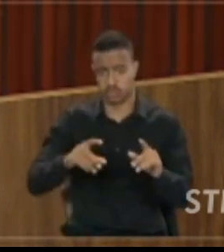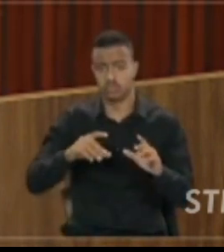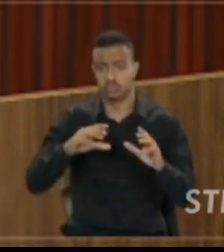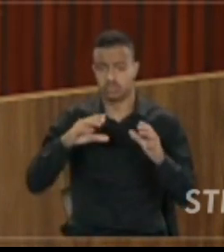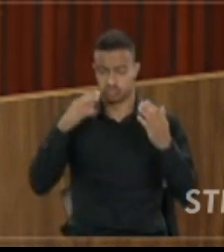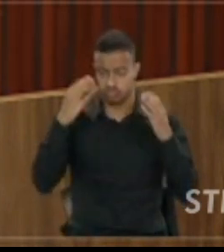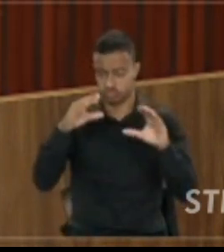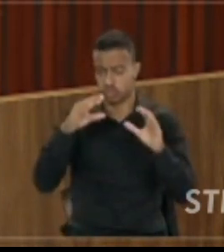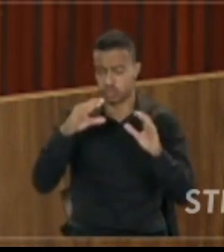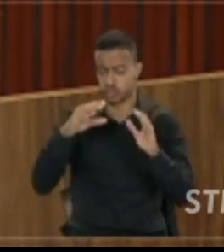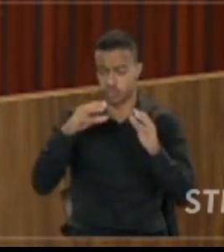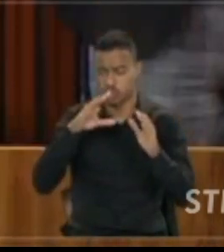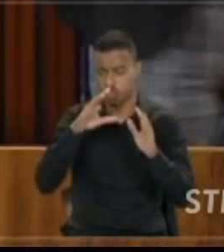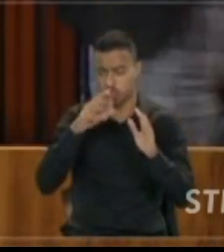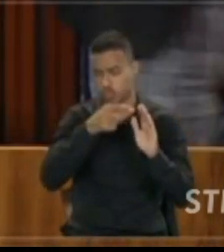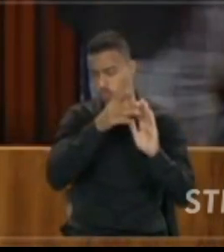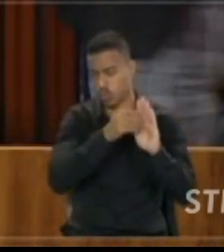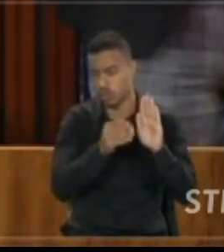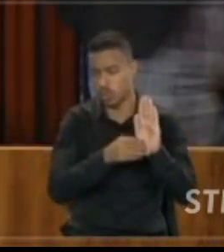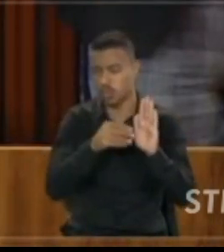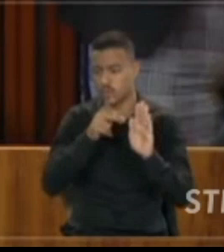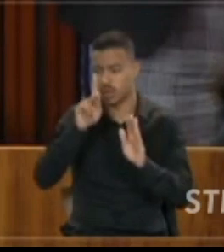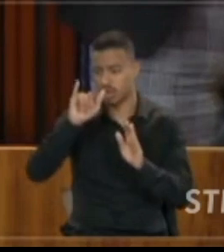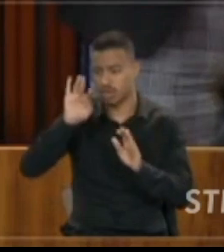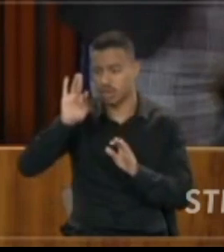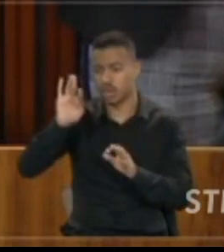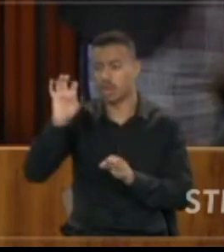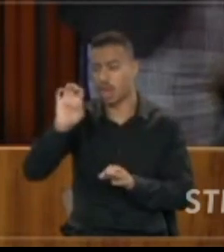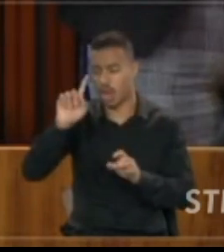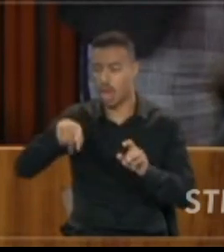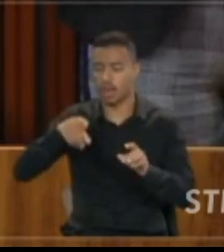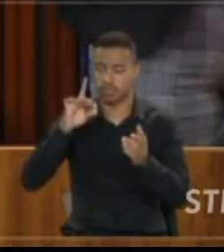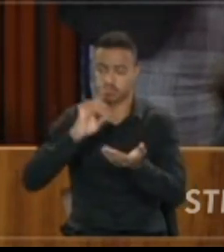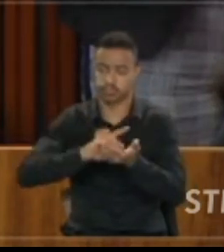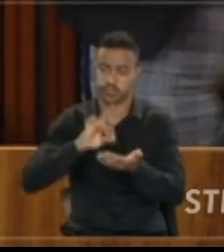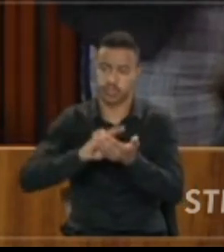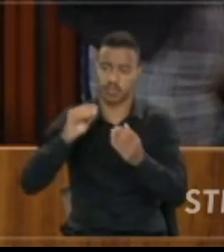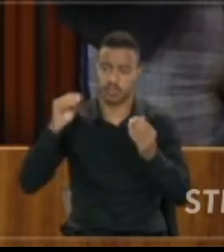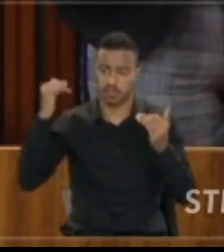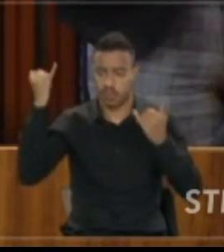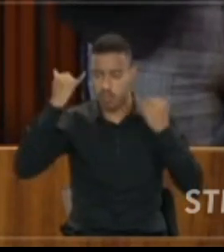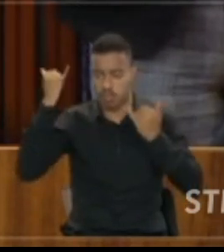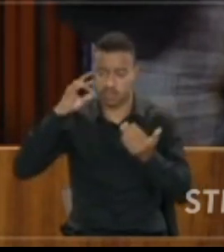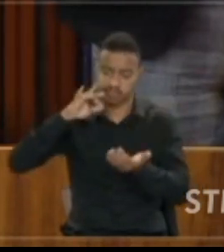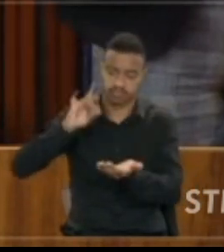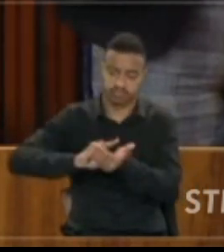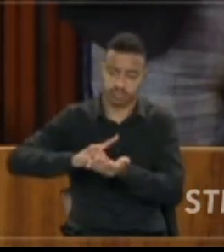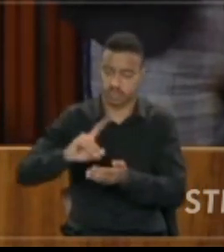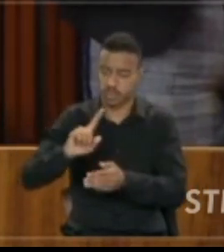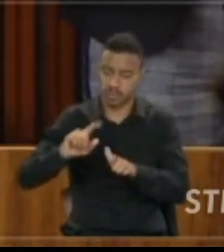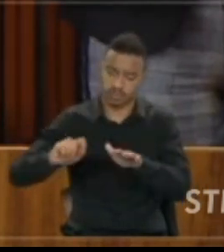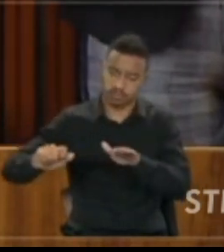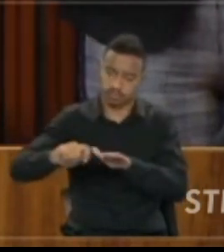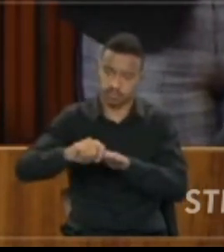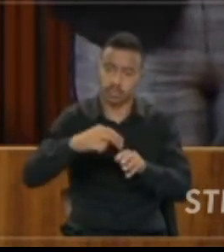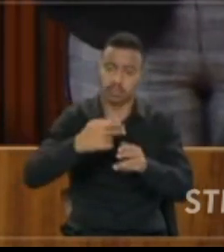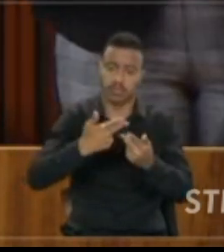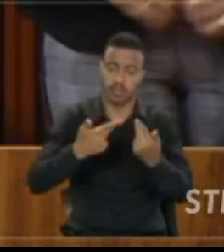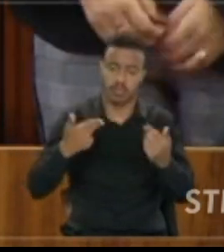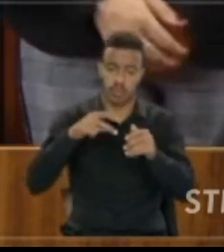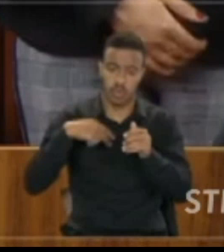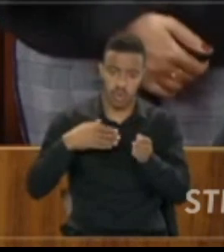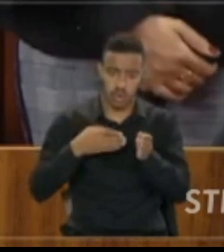que realmente é desinformativo. Eu agradeço, ministro Maria Cláudio. Eu peço ver, eminente relator, acompanho o ministro Ricardo